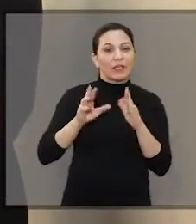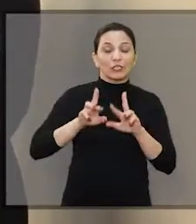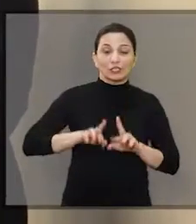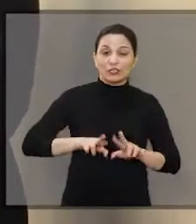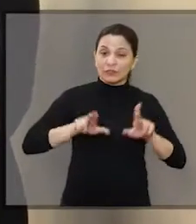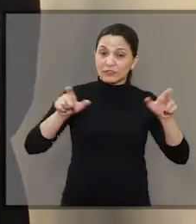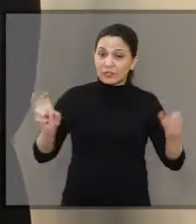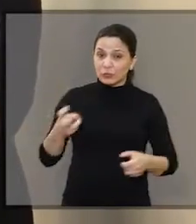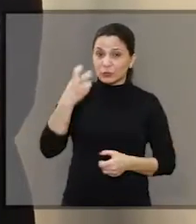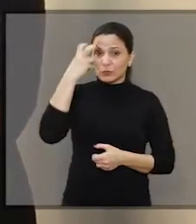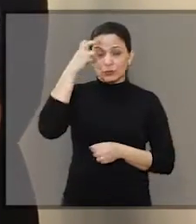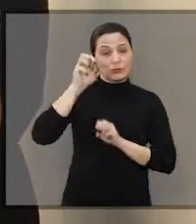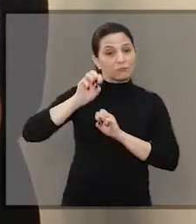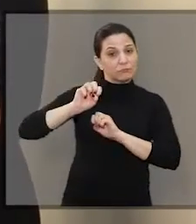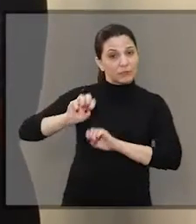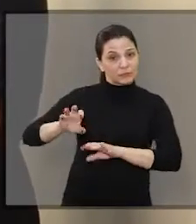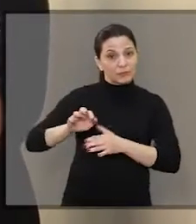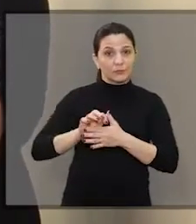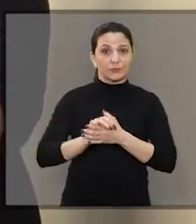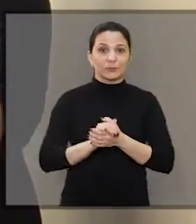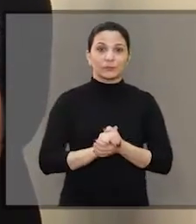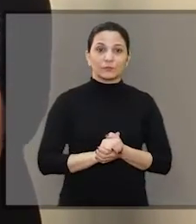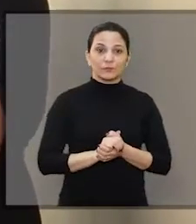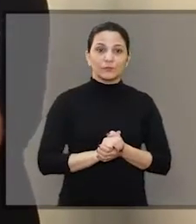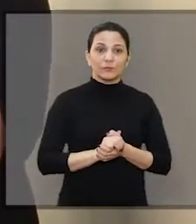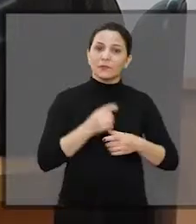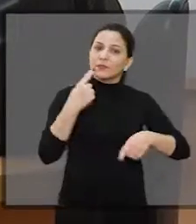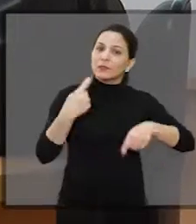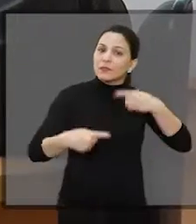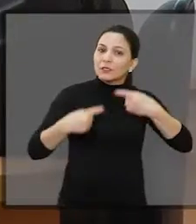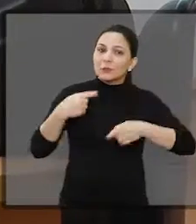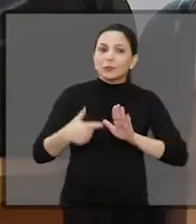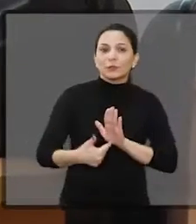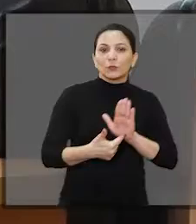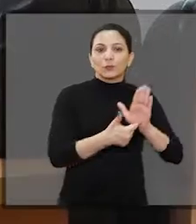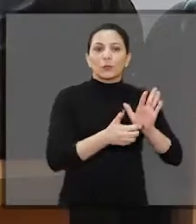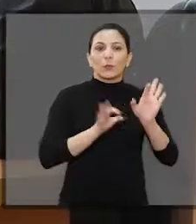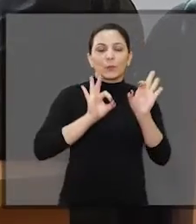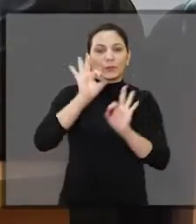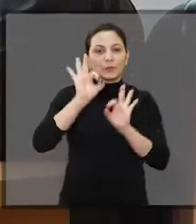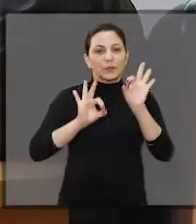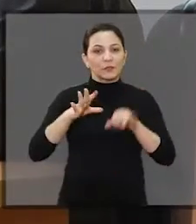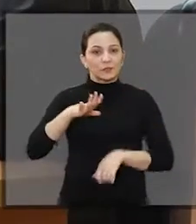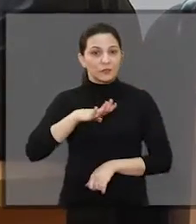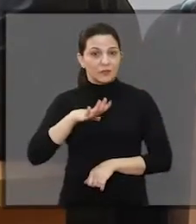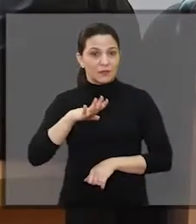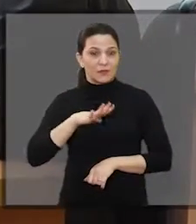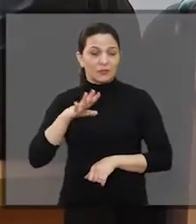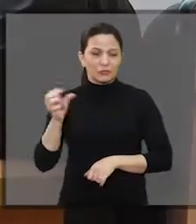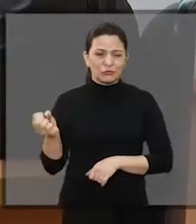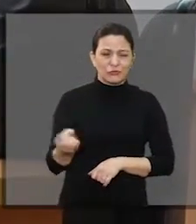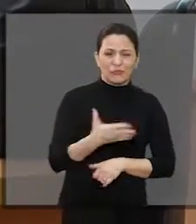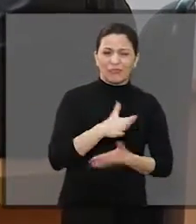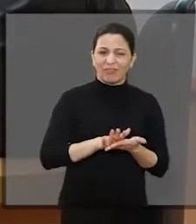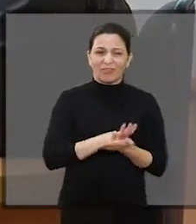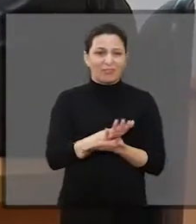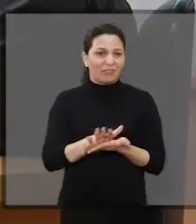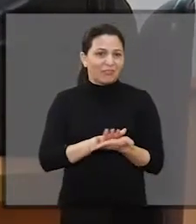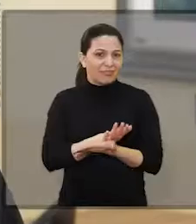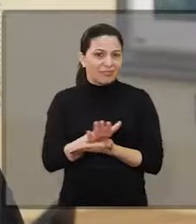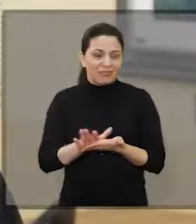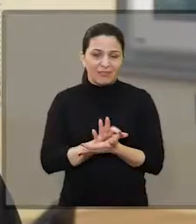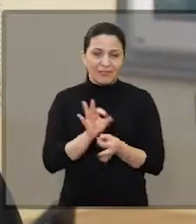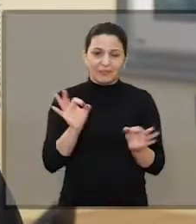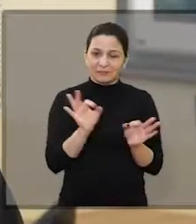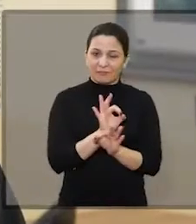diversidade, cultura e educação. Os debates mostraram que o planejamento urbano não é uma novidade em Araraquara.